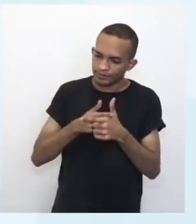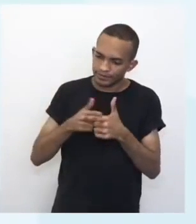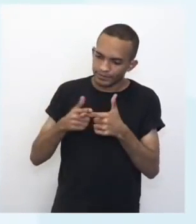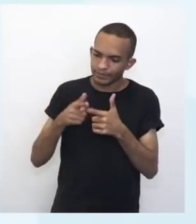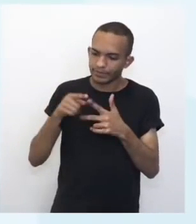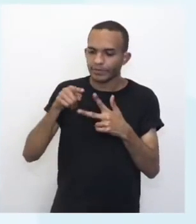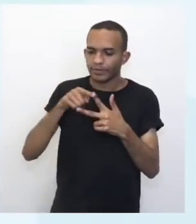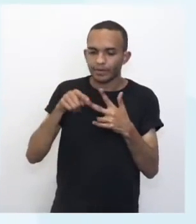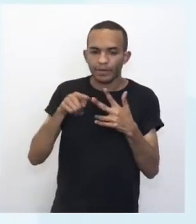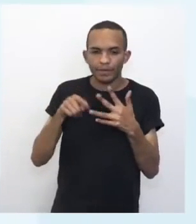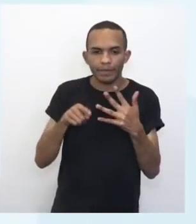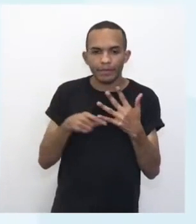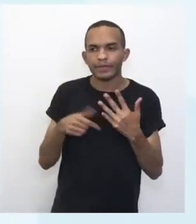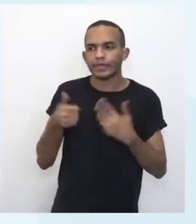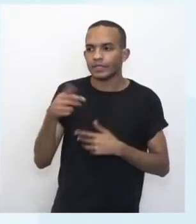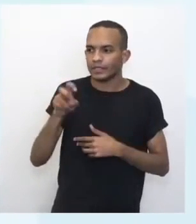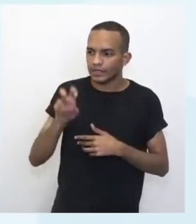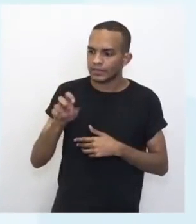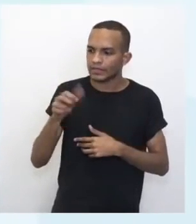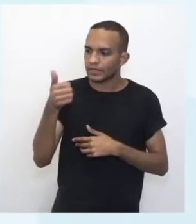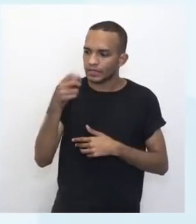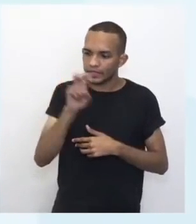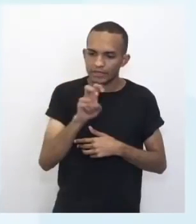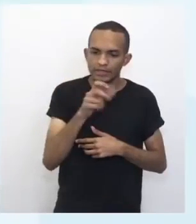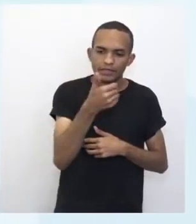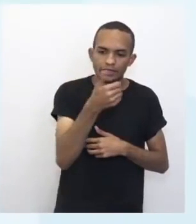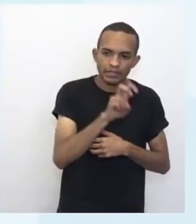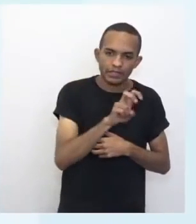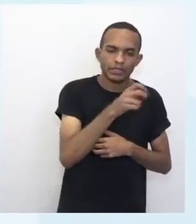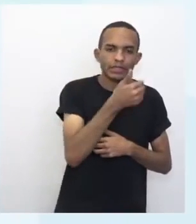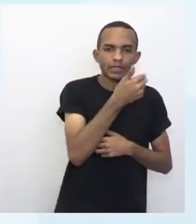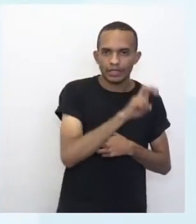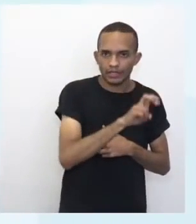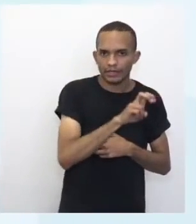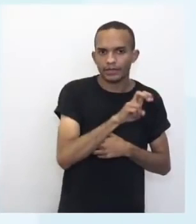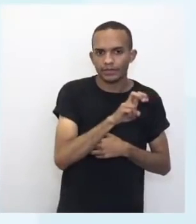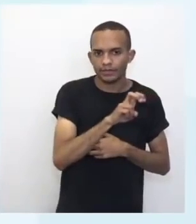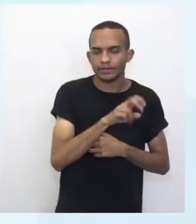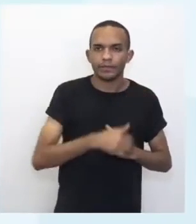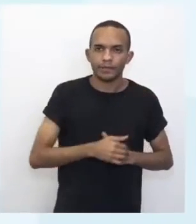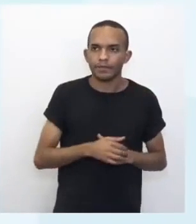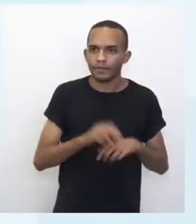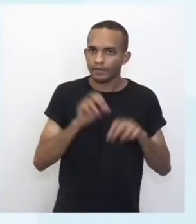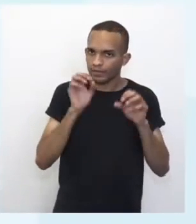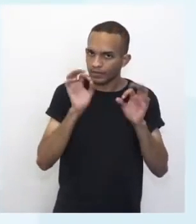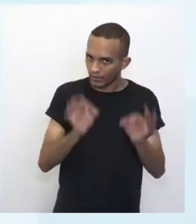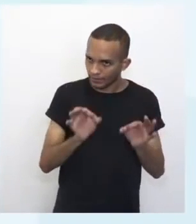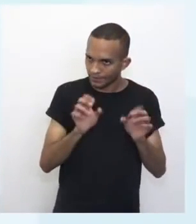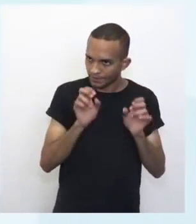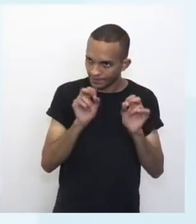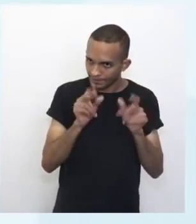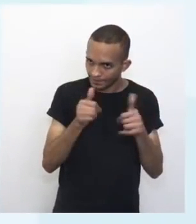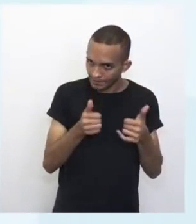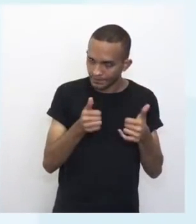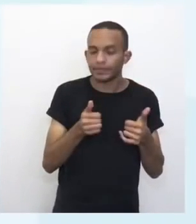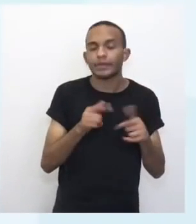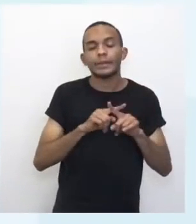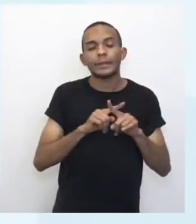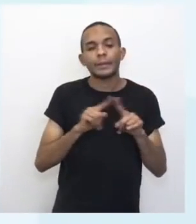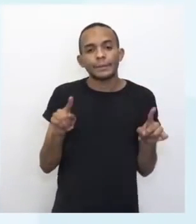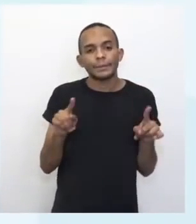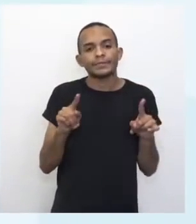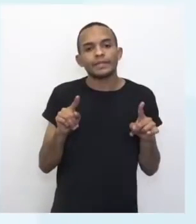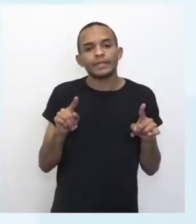Inserindo 15 graus por 15 graus. Bonitinho ali. Um por um. Beleza. Legal. Só que o nosso relógio